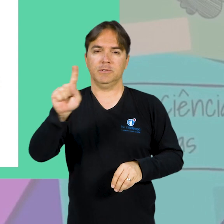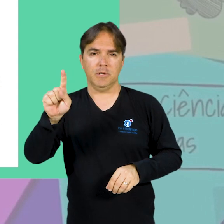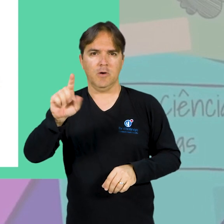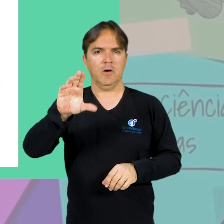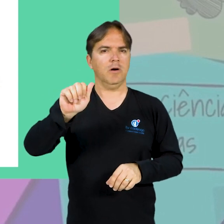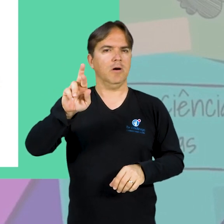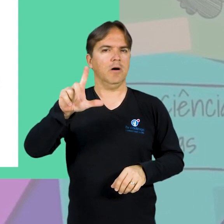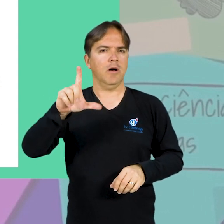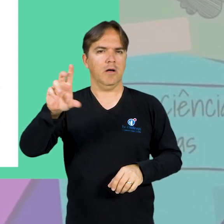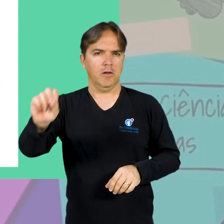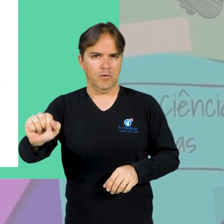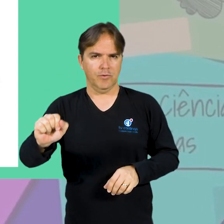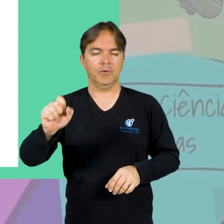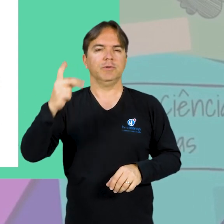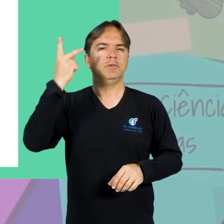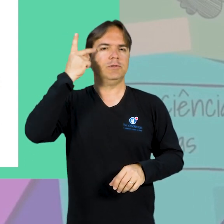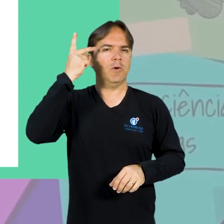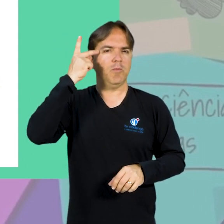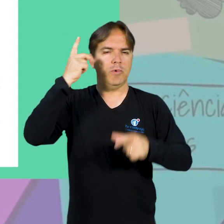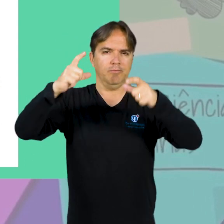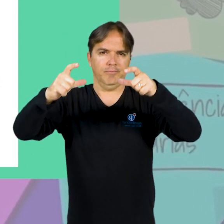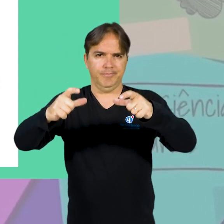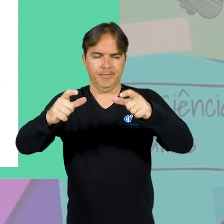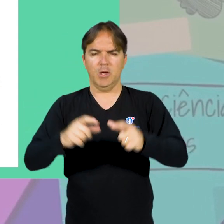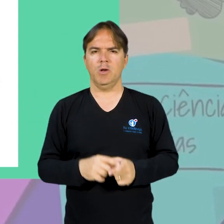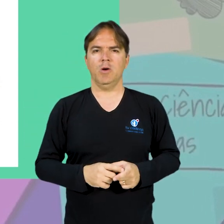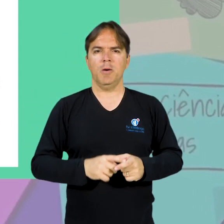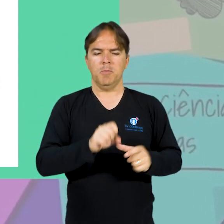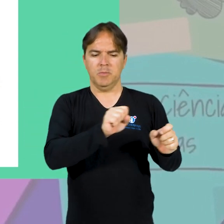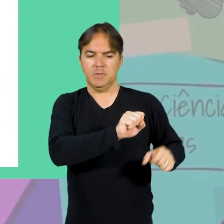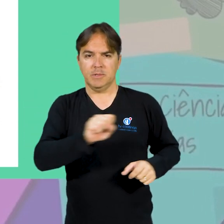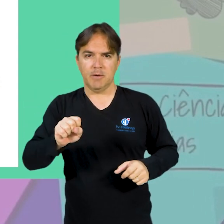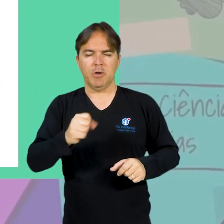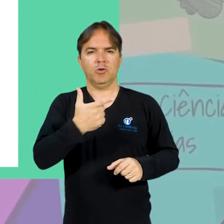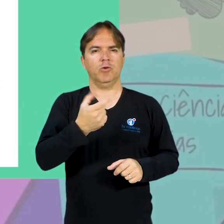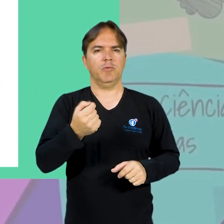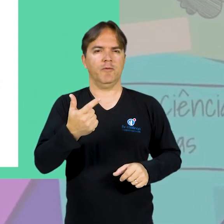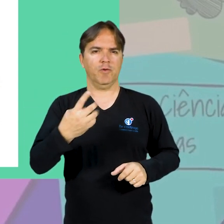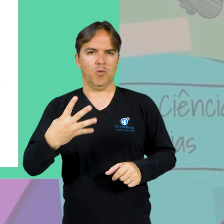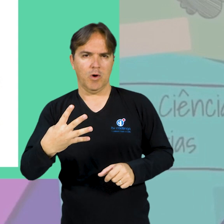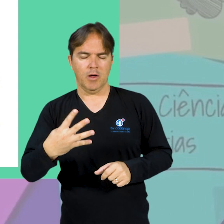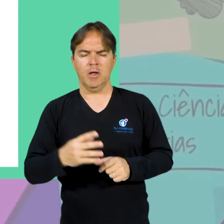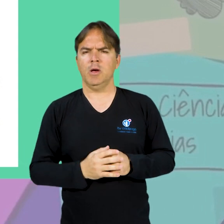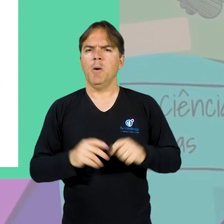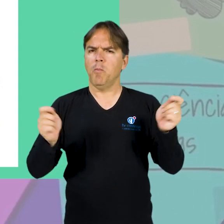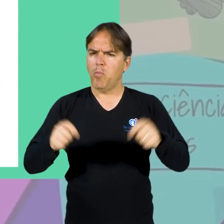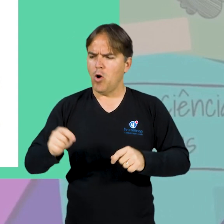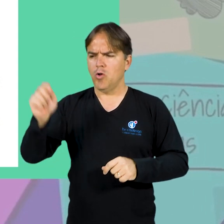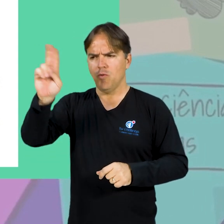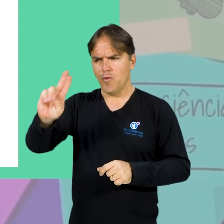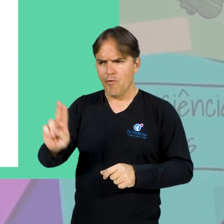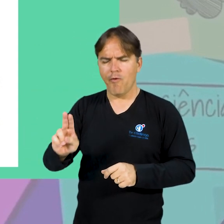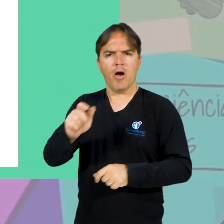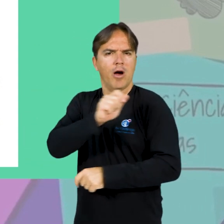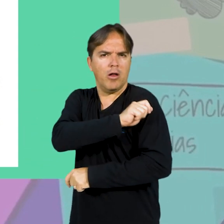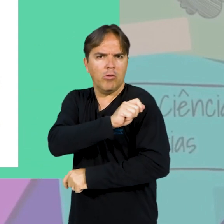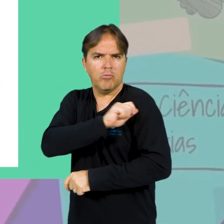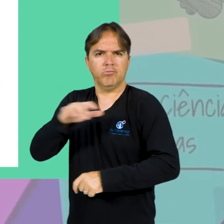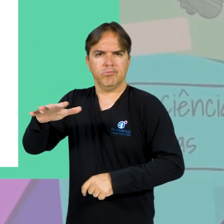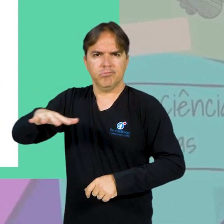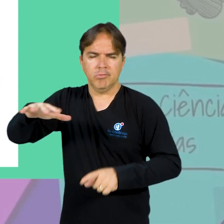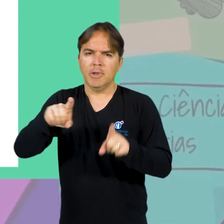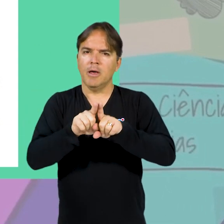período letivo de 2024. Podem participar estudantes da Univasf e de outras instituições federais